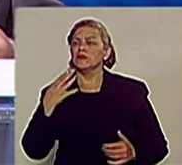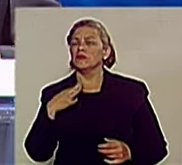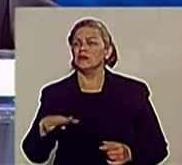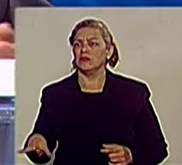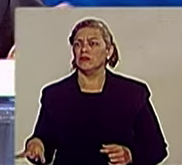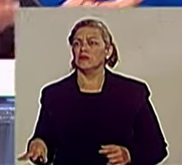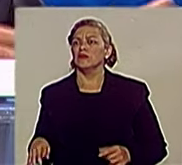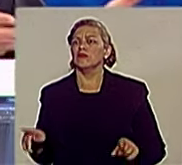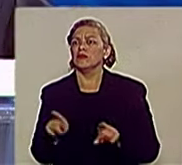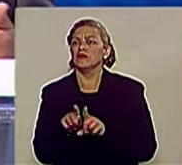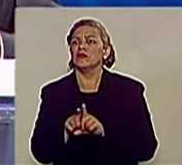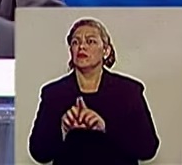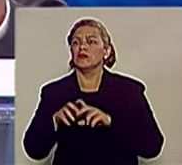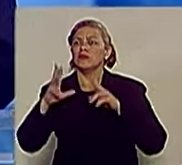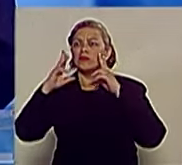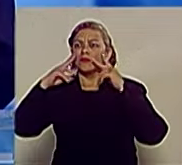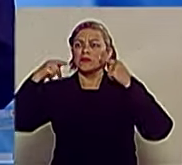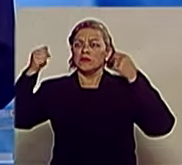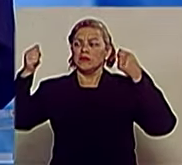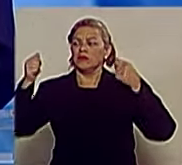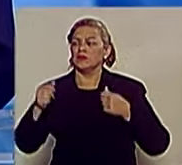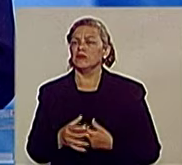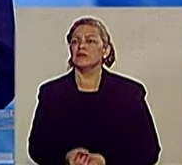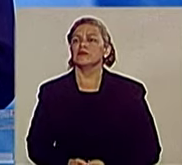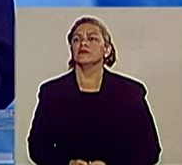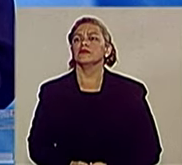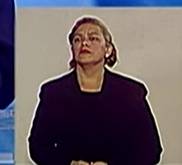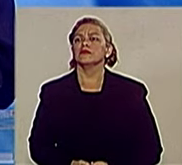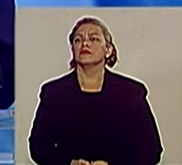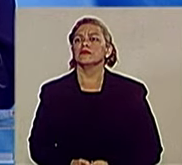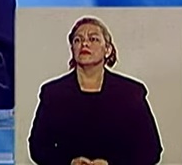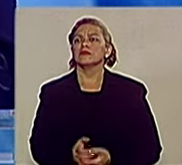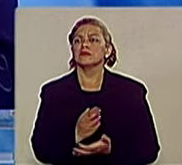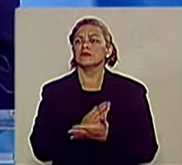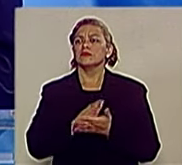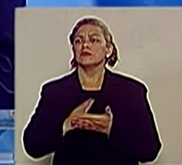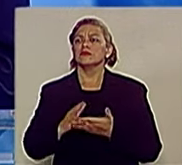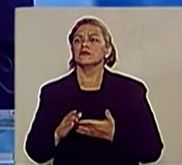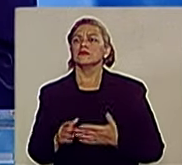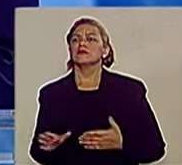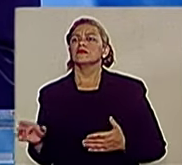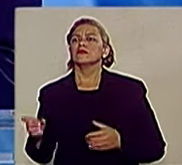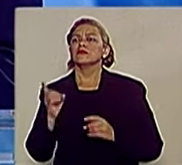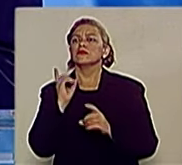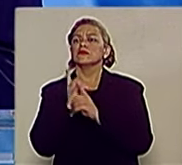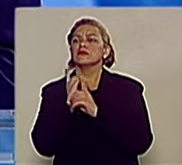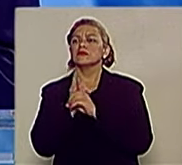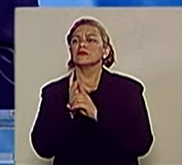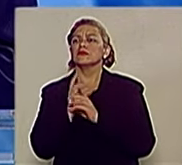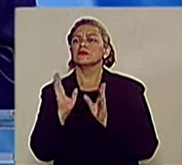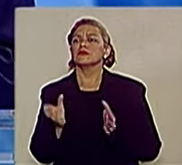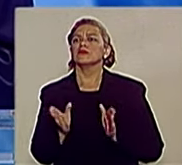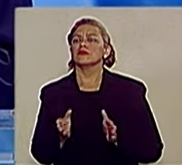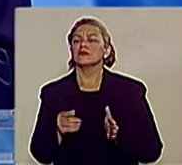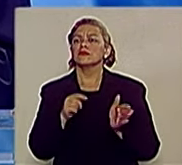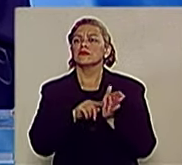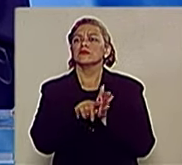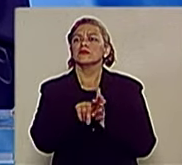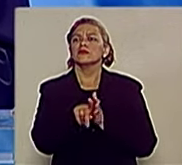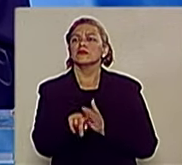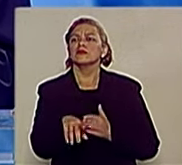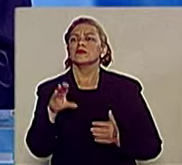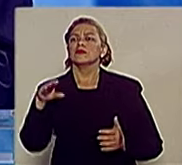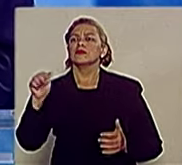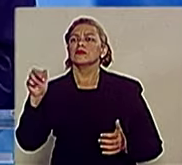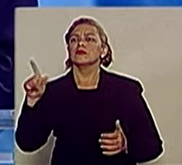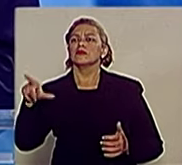da cidade de São José dos Campos, que no tempo dele estava perdido. Muito obrigado. Seguimos com o debate. Agora é a vez do candidato Carlinhos Almeida fazer a pergunta. Ela deve ser